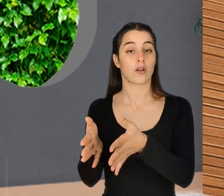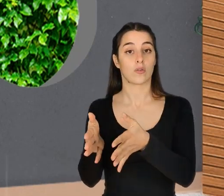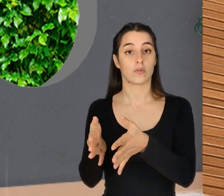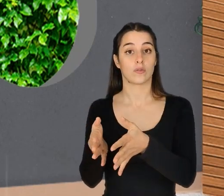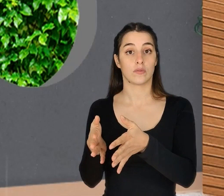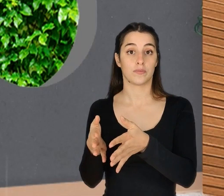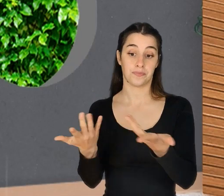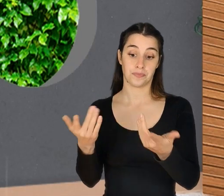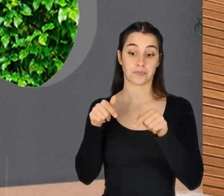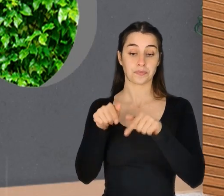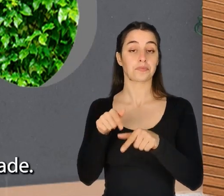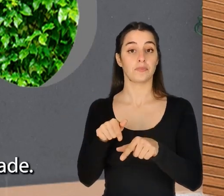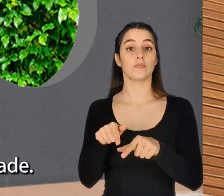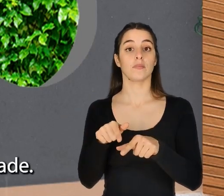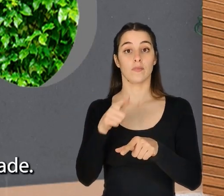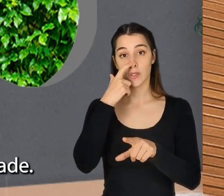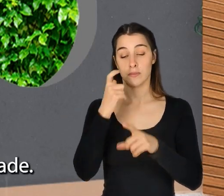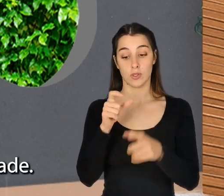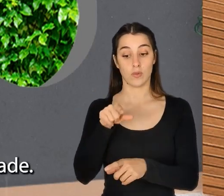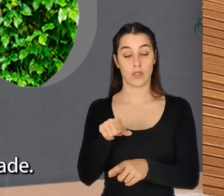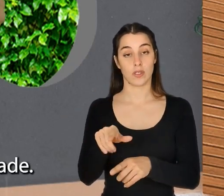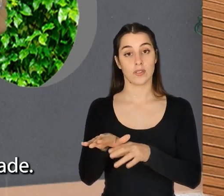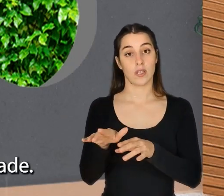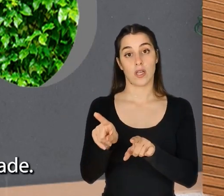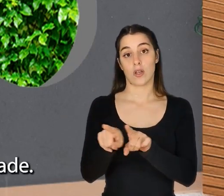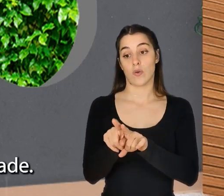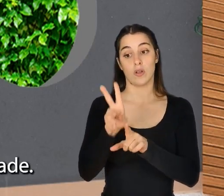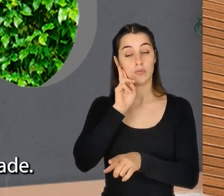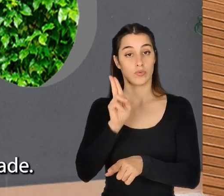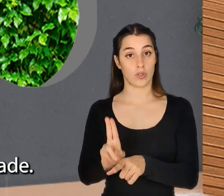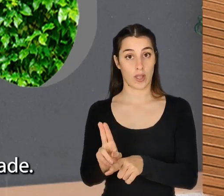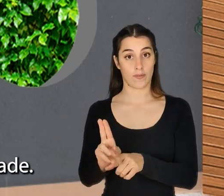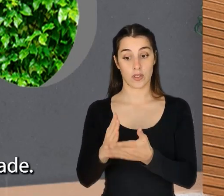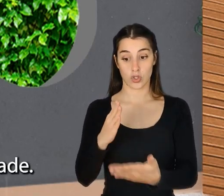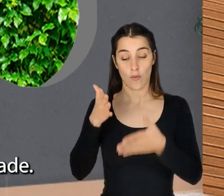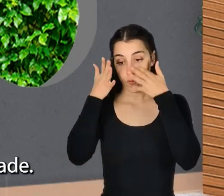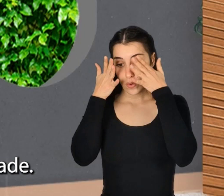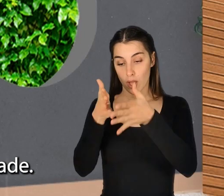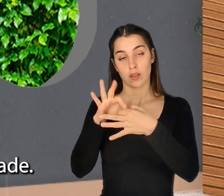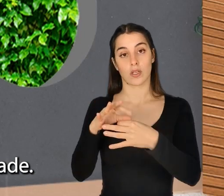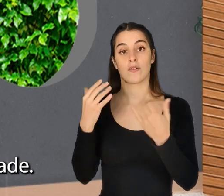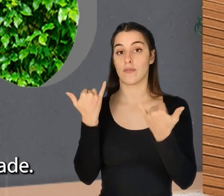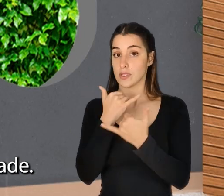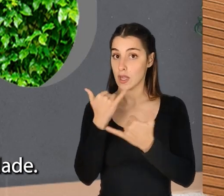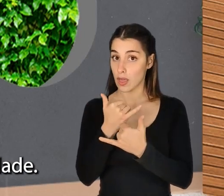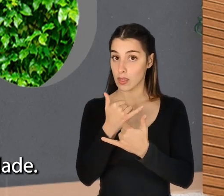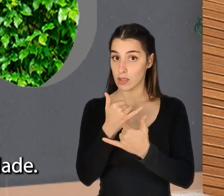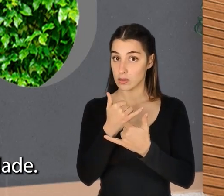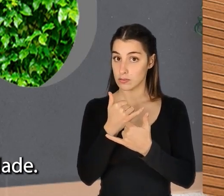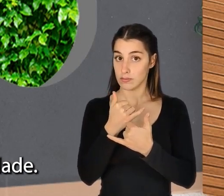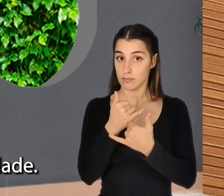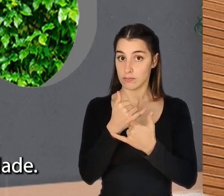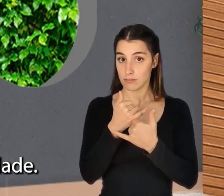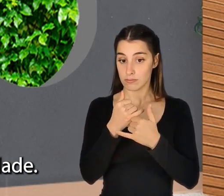direção. E ali vais tirar alguém, que é o Chief Happiness Officer, que está apenas e só focado na felicidade. E